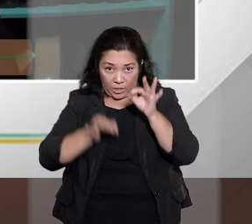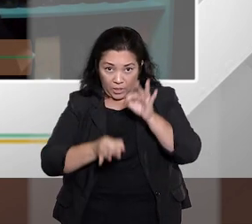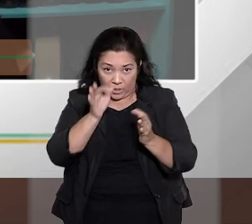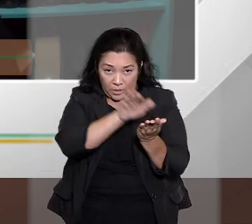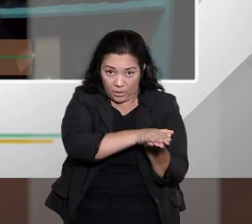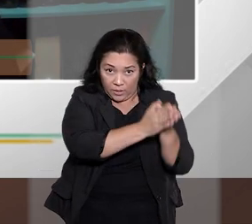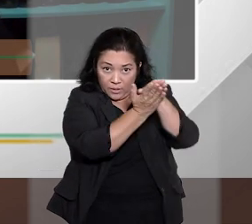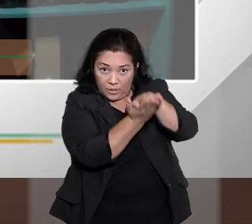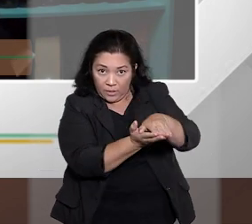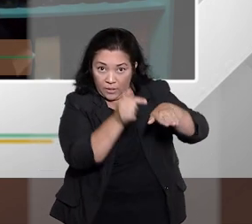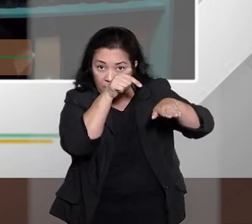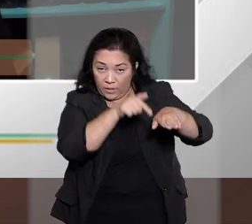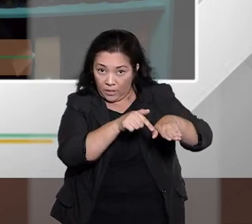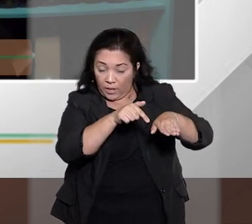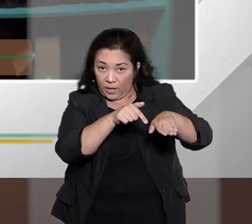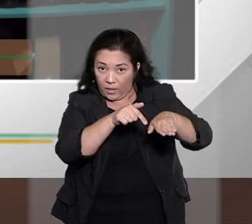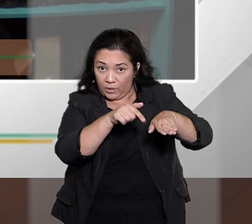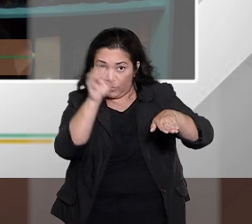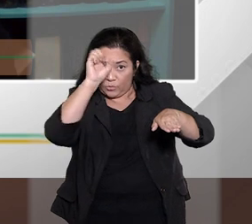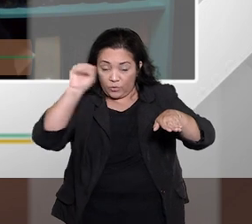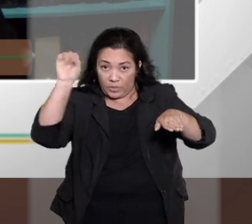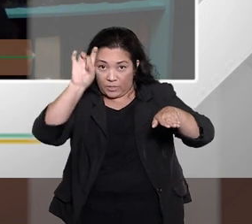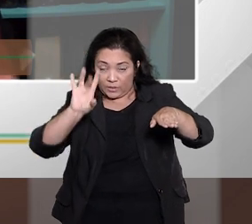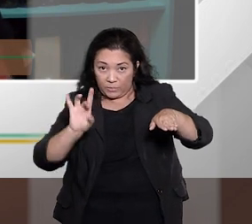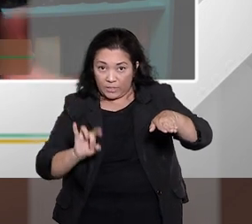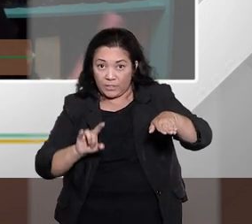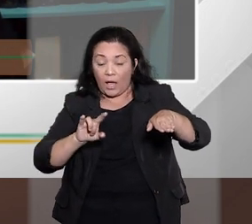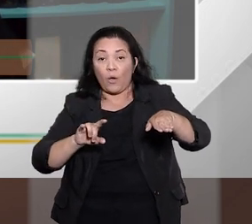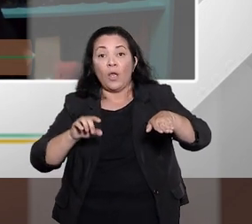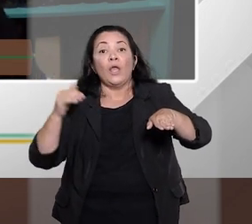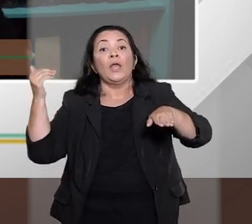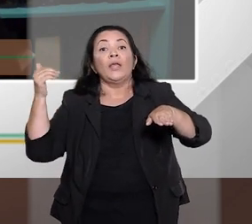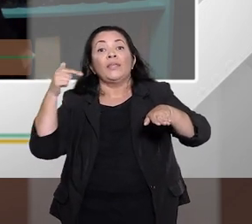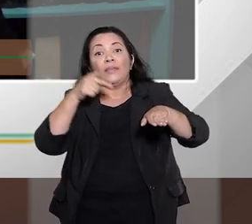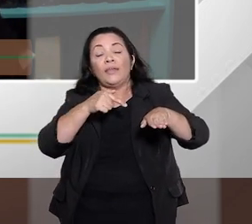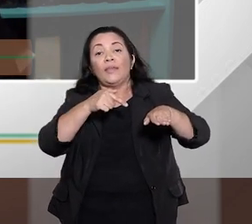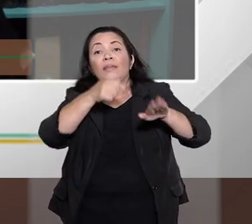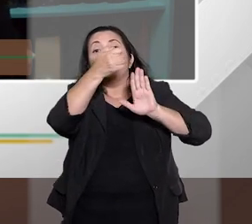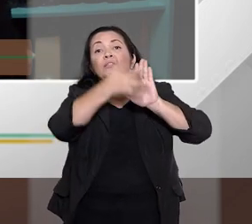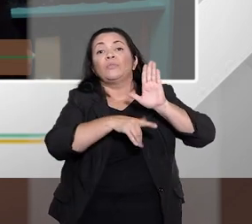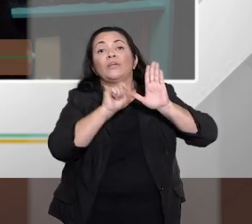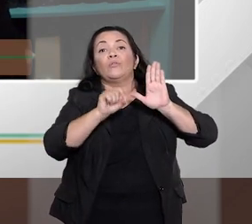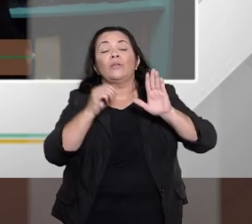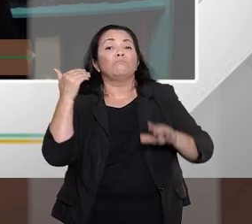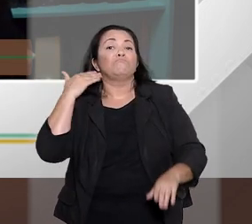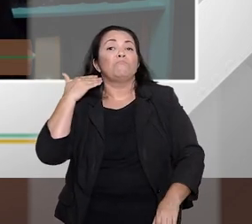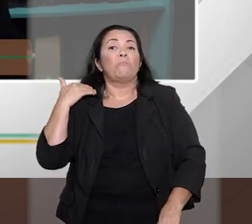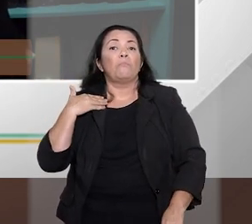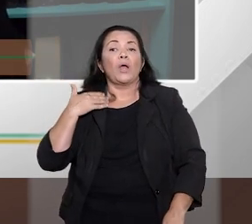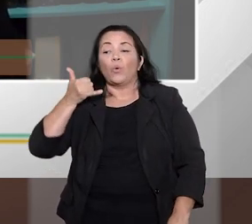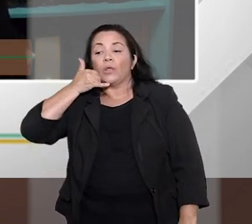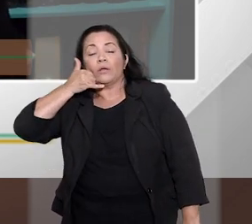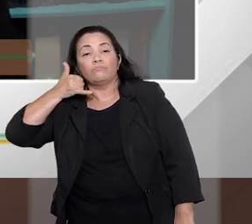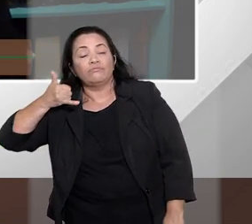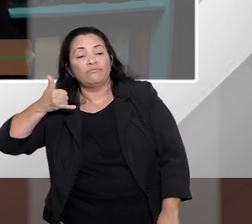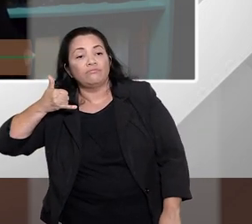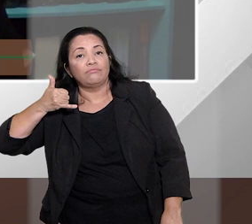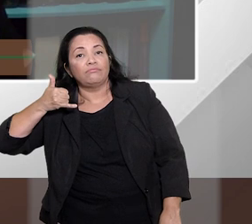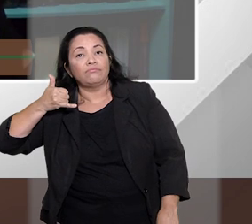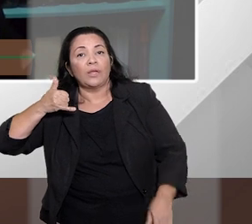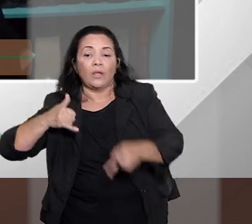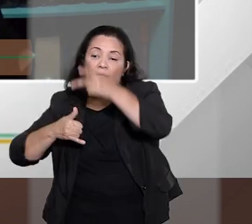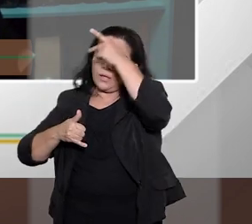cíveis, de pessoas que recebem telefonemas de alguns bancos, não vou citar o nome, por razões éticas, mas